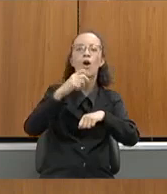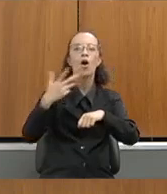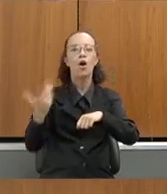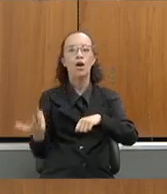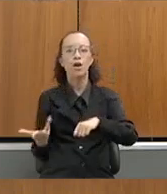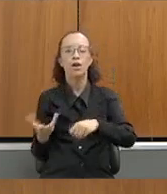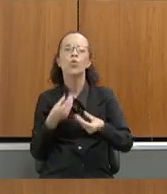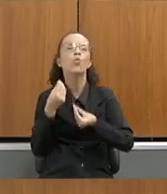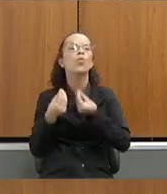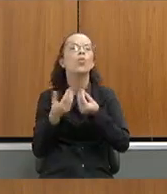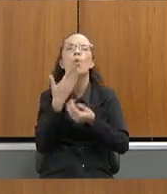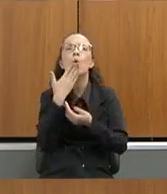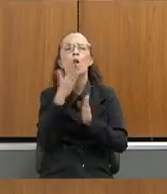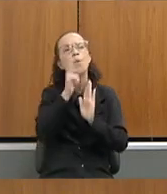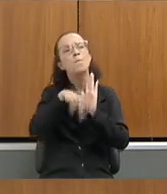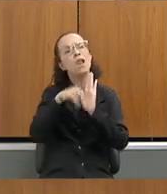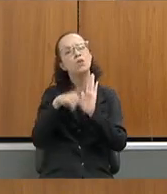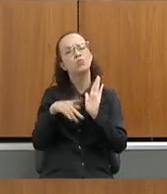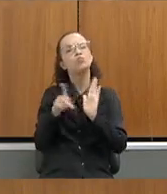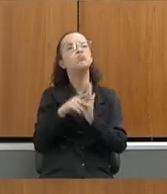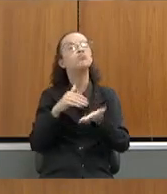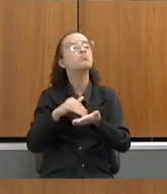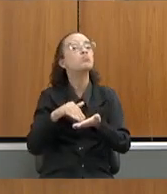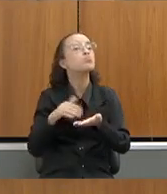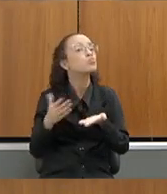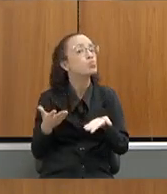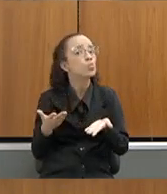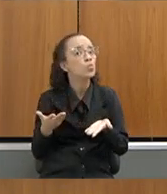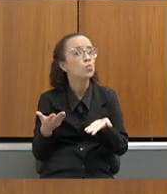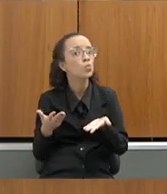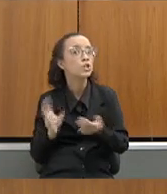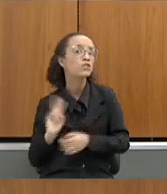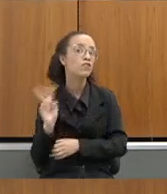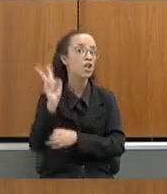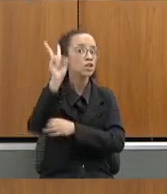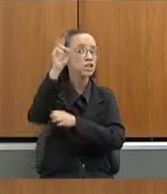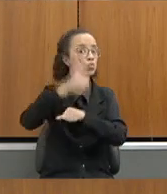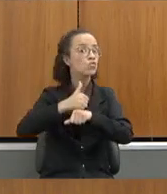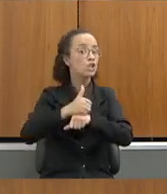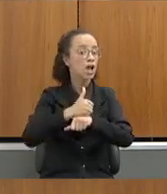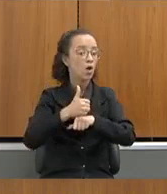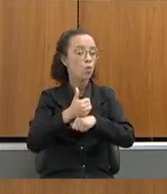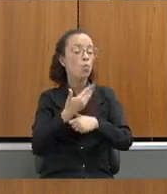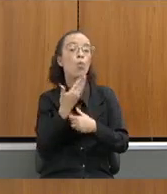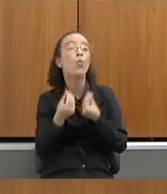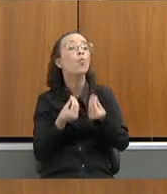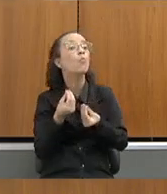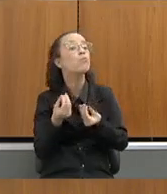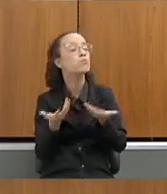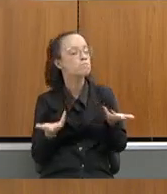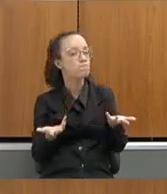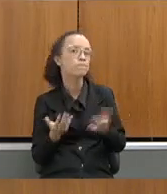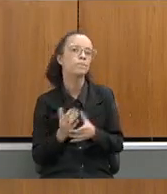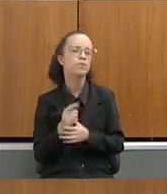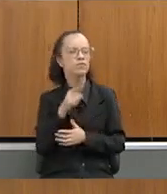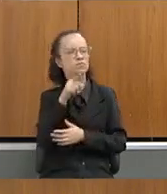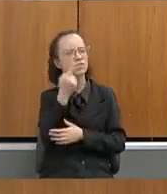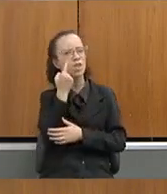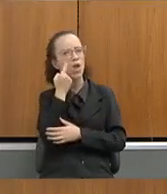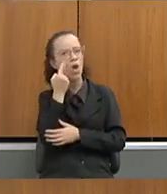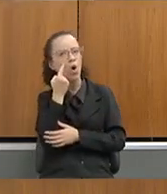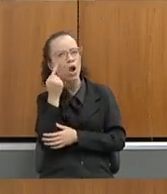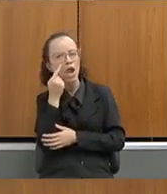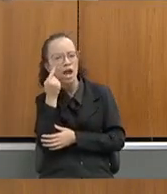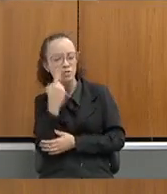Qual é o plano da secretaria de valorização dos seus profissionais? Porque, eu olho o plano de